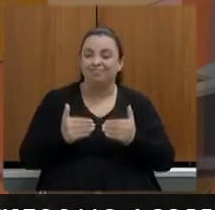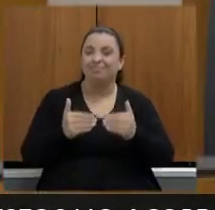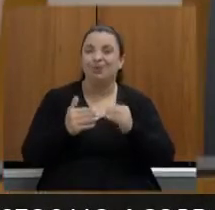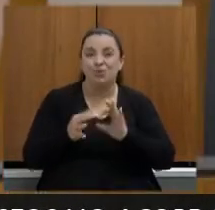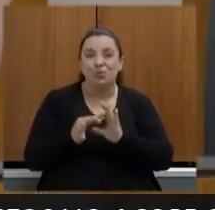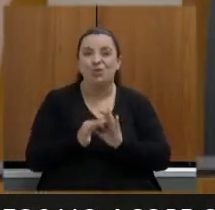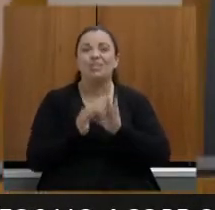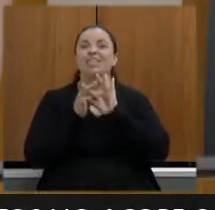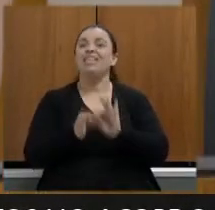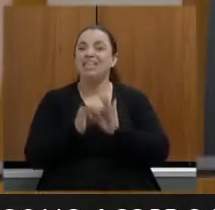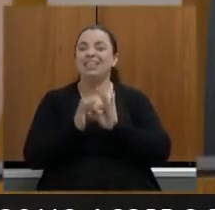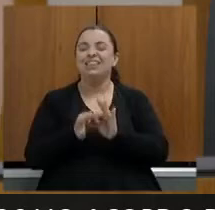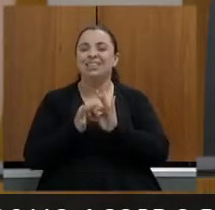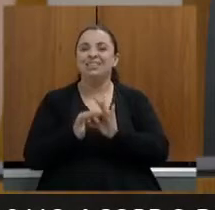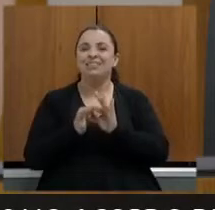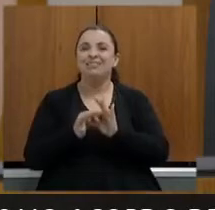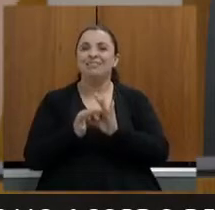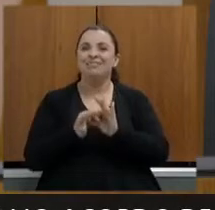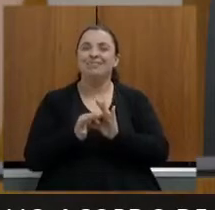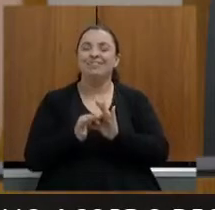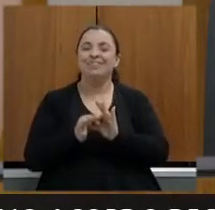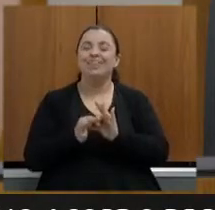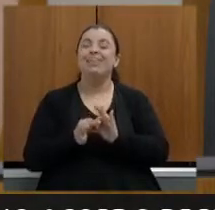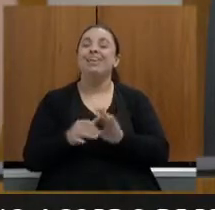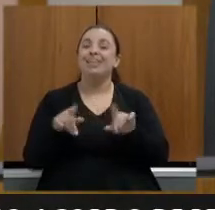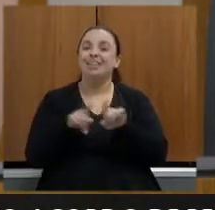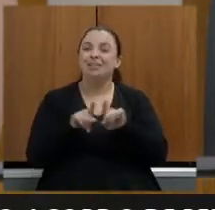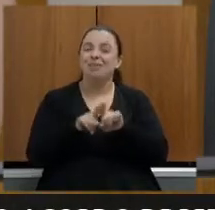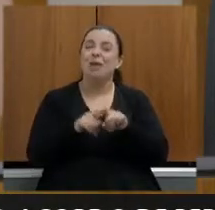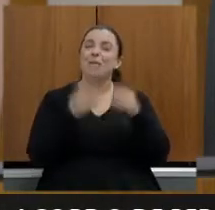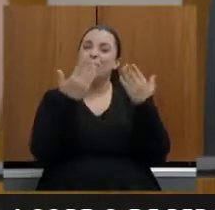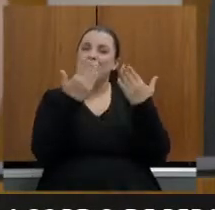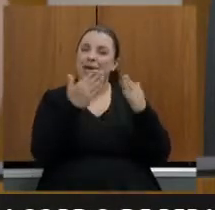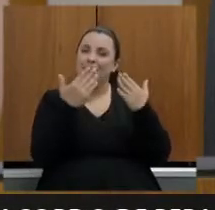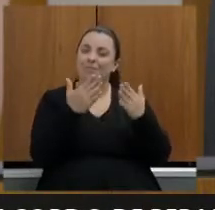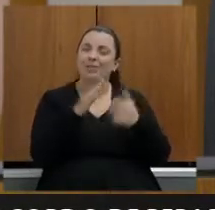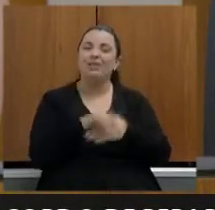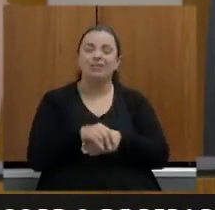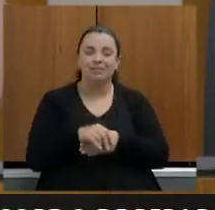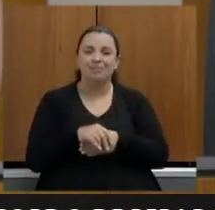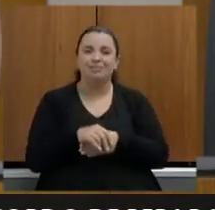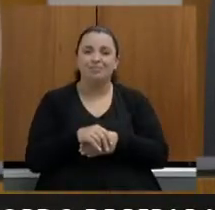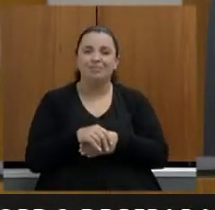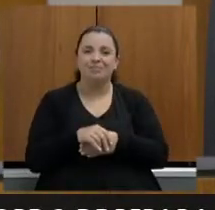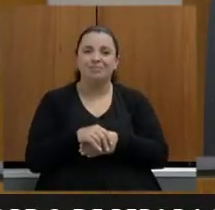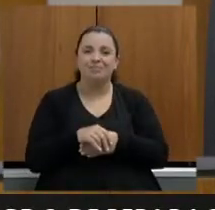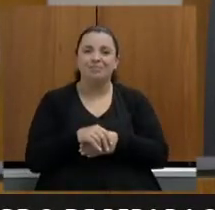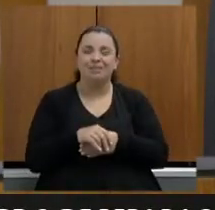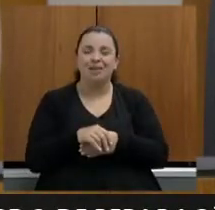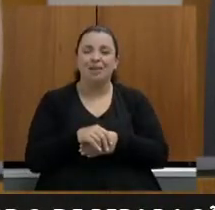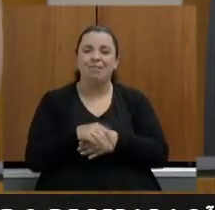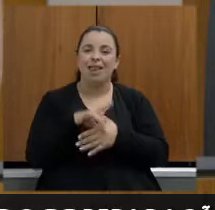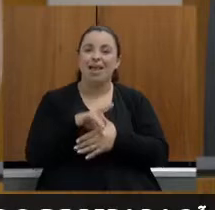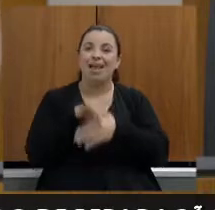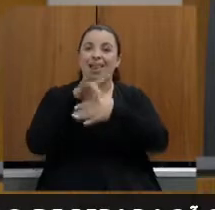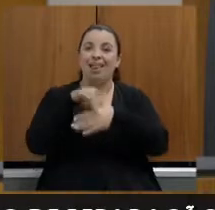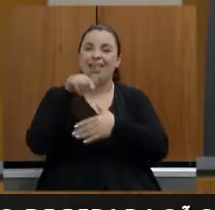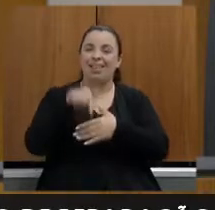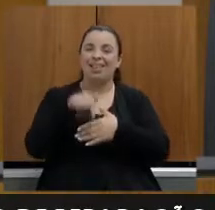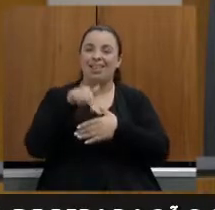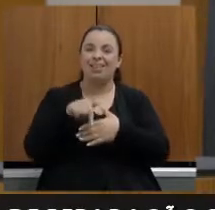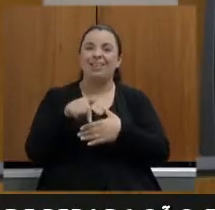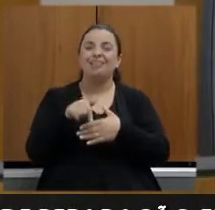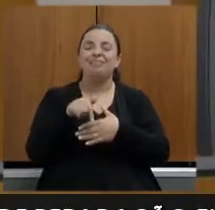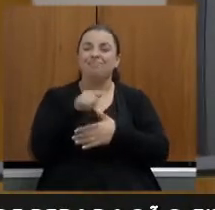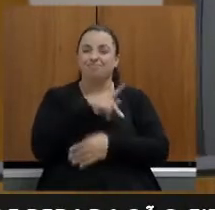e aproveito também além de cumprimentá-lo parabenizá-lo pela condição da reunião e pelo requerimento